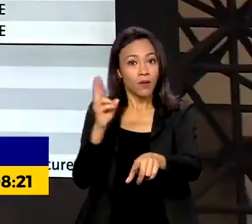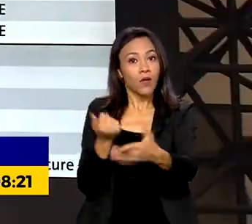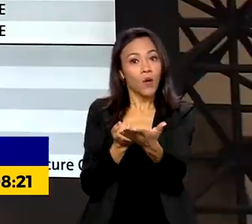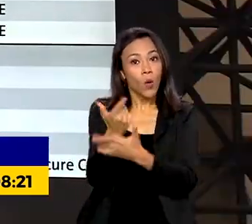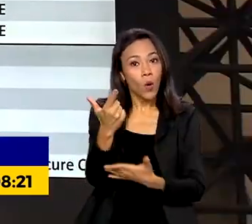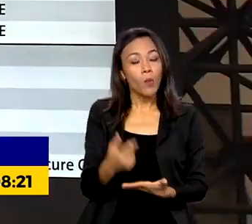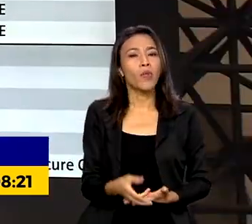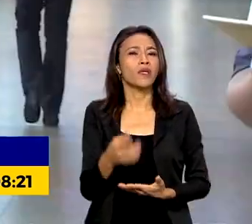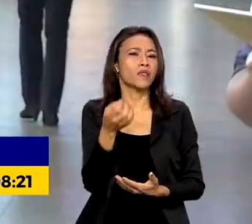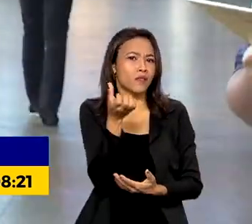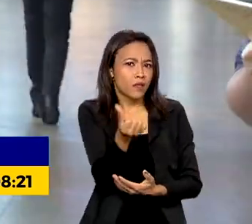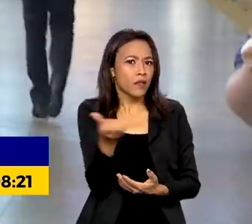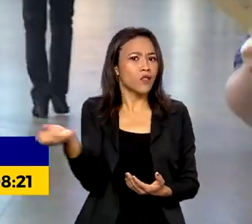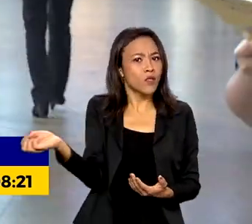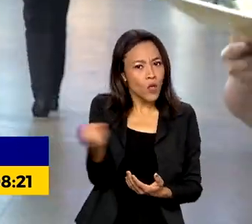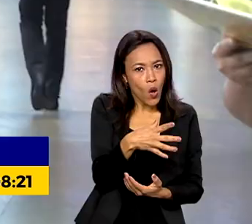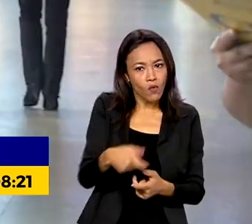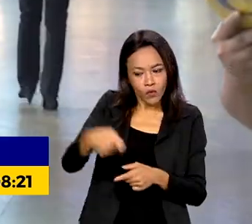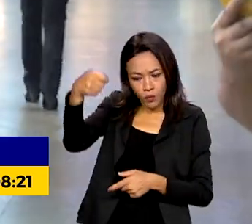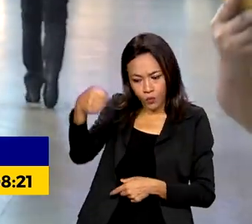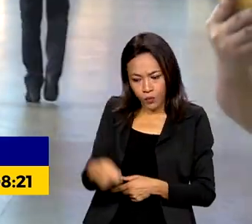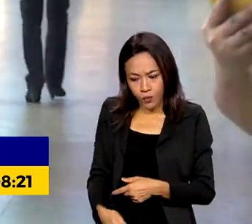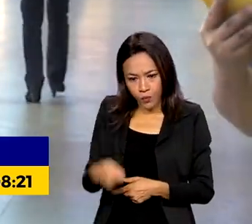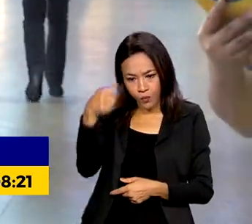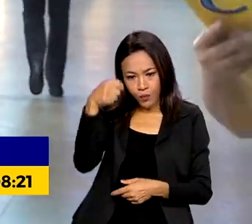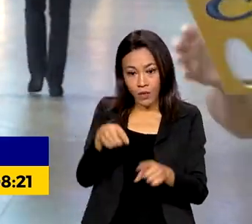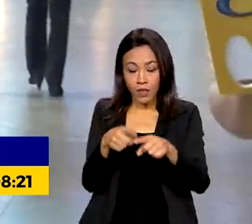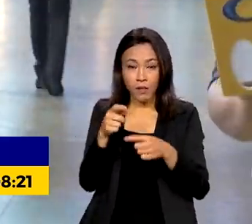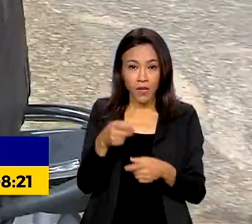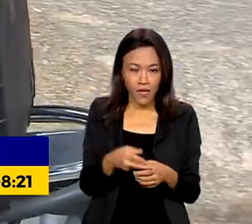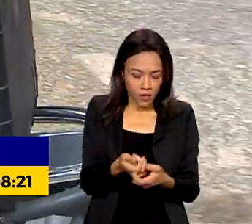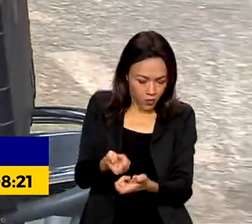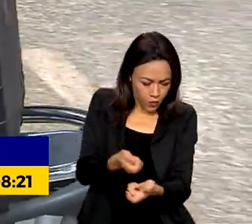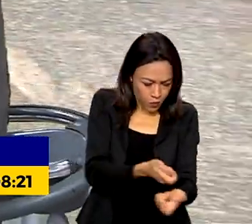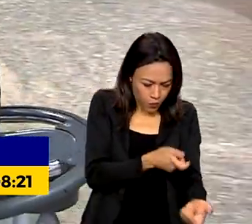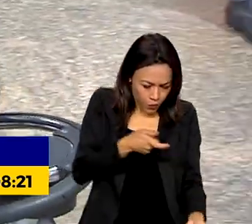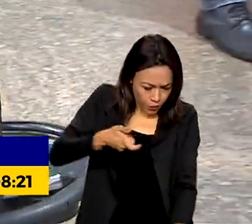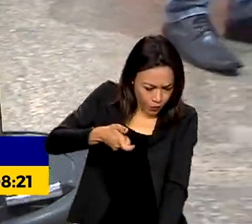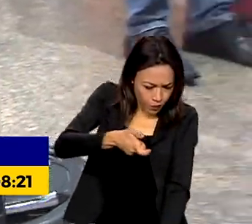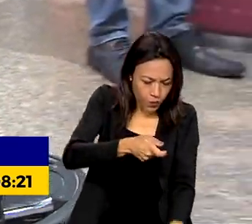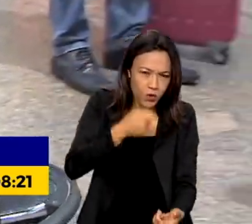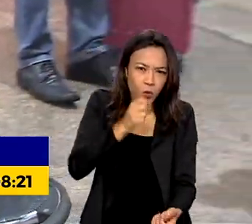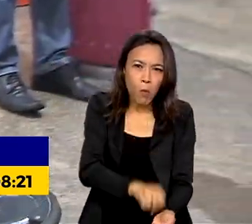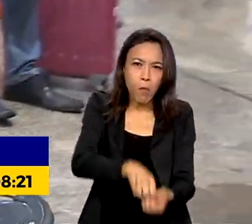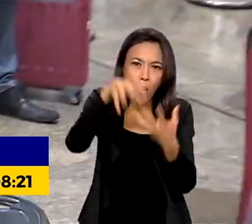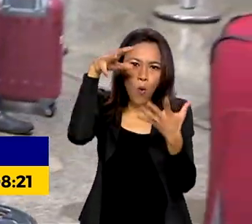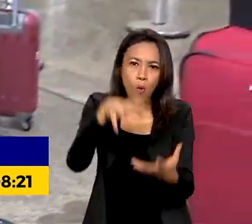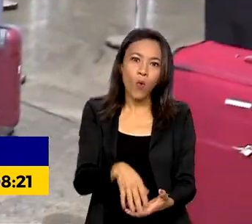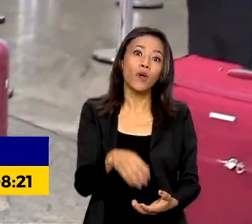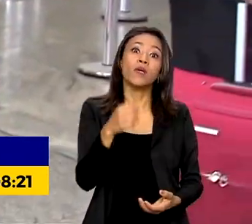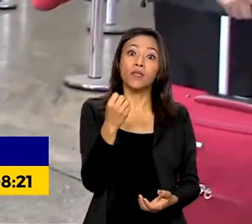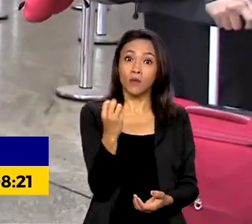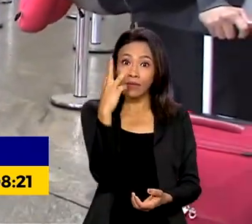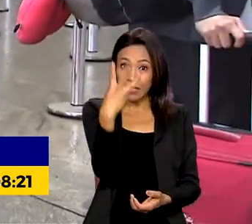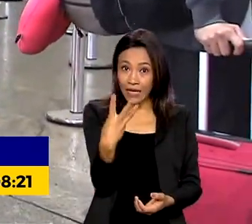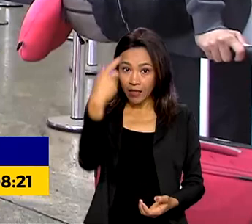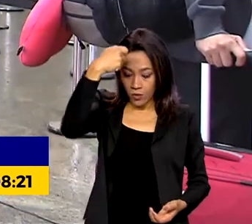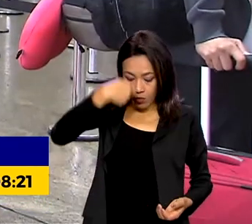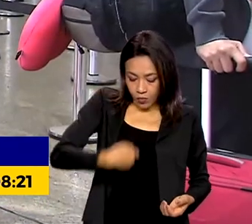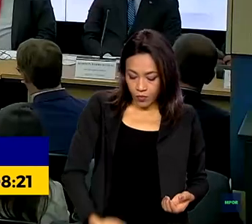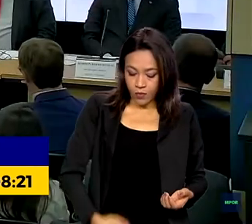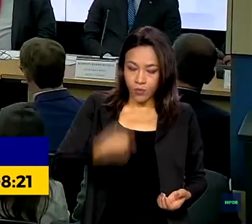aparelhos de raio-x, oito detectores de explosivos, três escâneres corporais e mais câmeras de